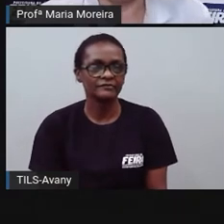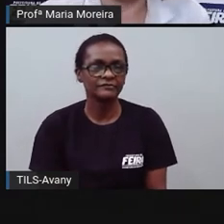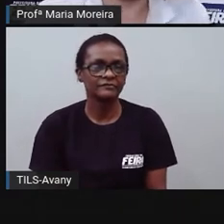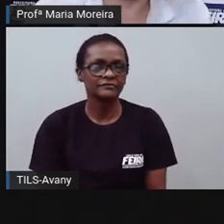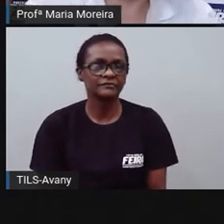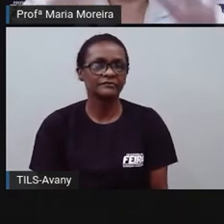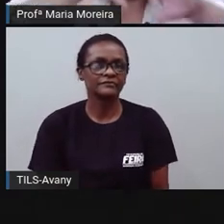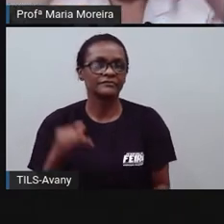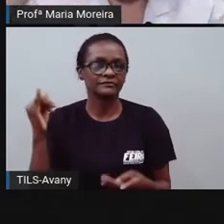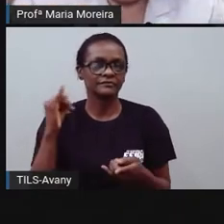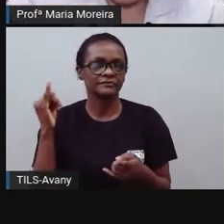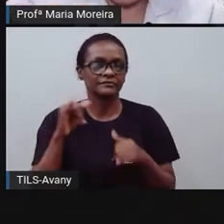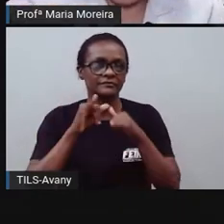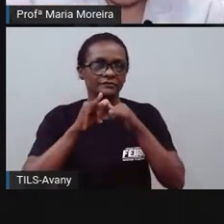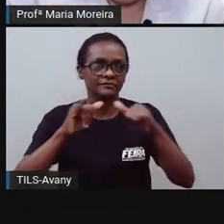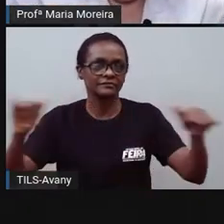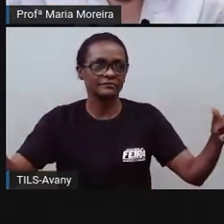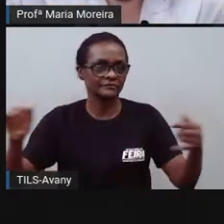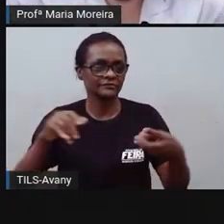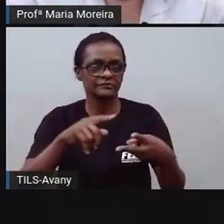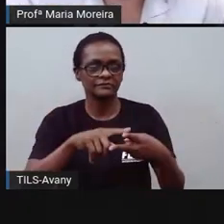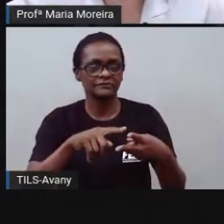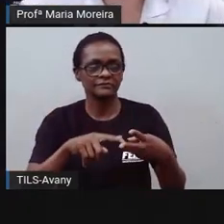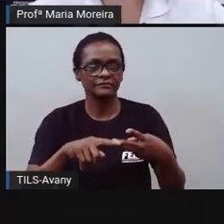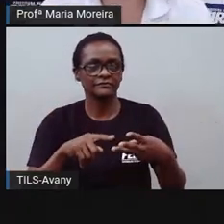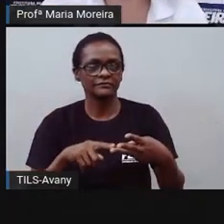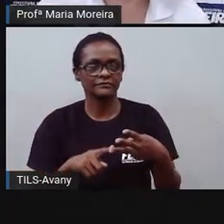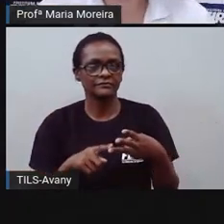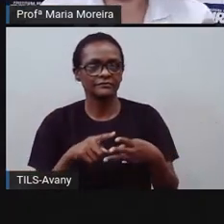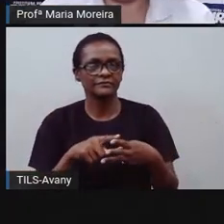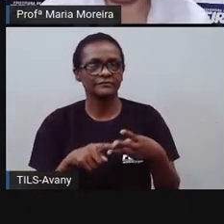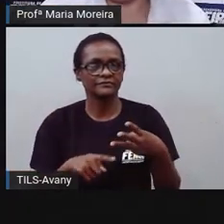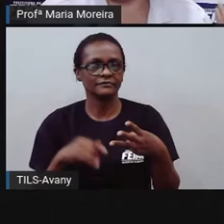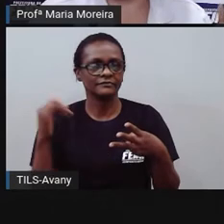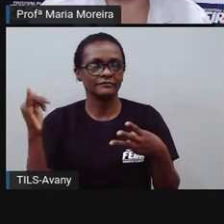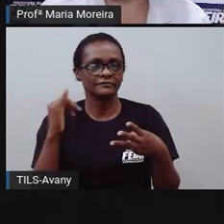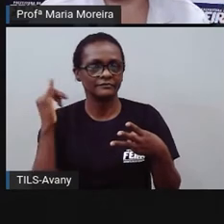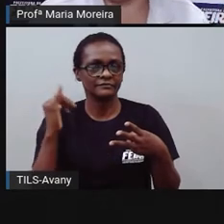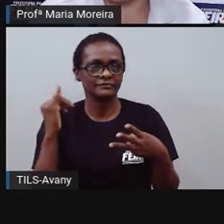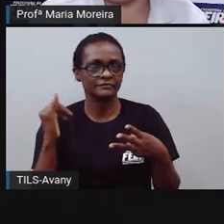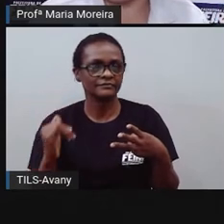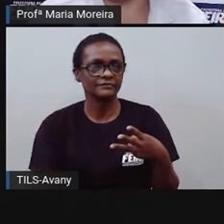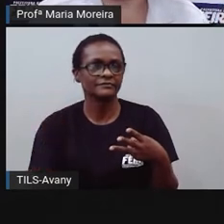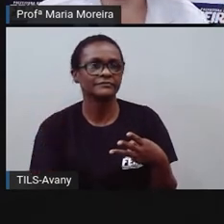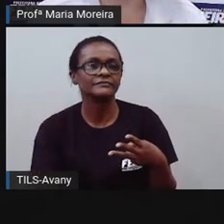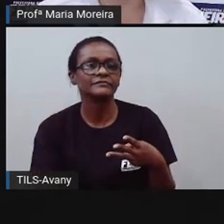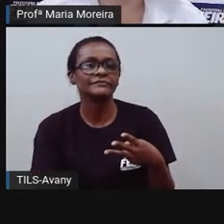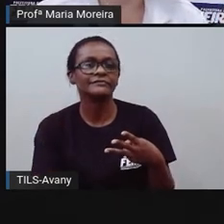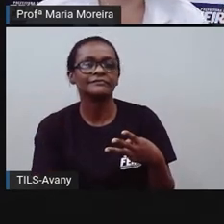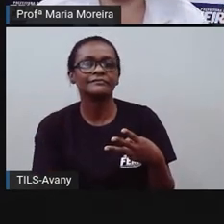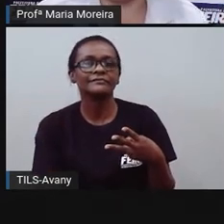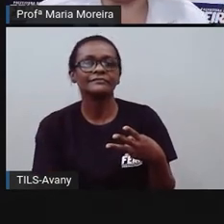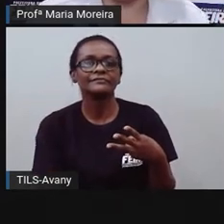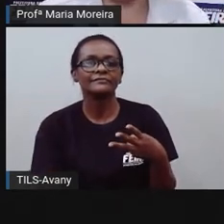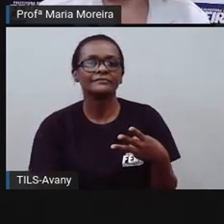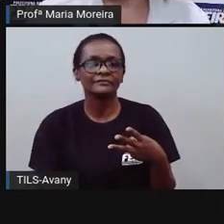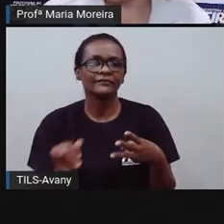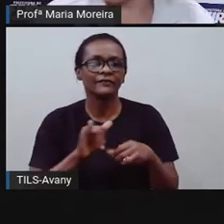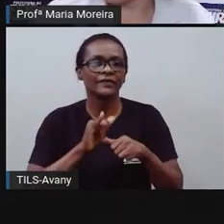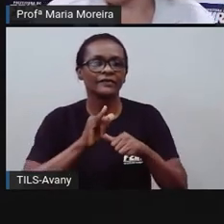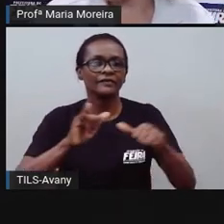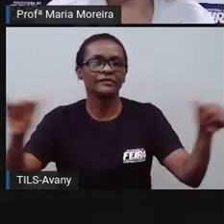Bom, aí a Pró trouxe esse negocinho aqui, esse fluxograma, o nome disso aí no meu chique, fluxograma, né? Notícias.